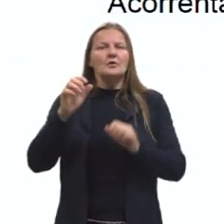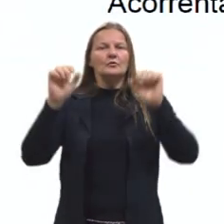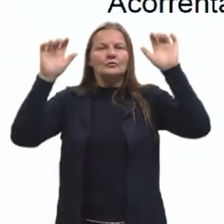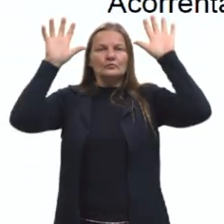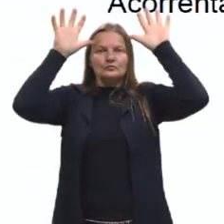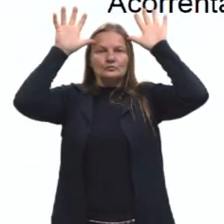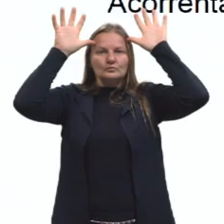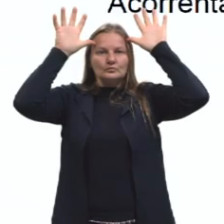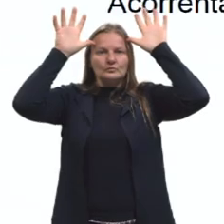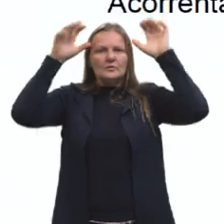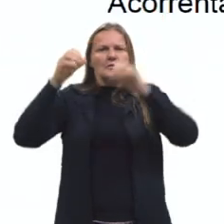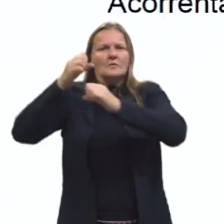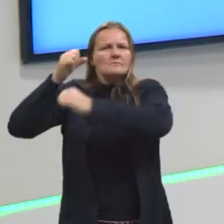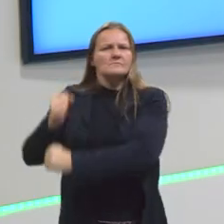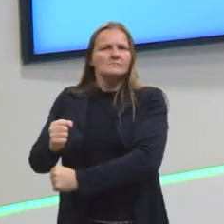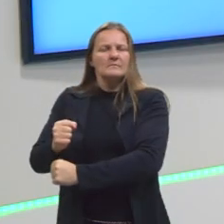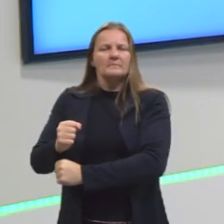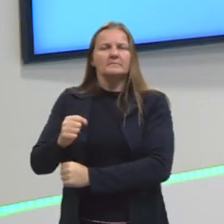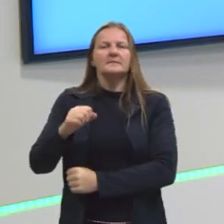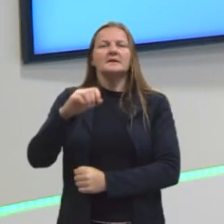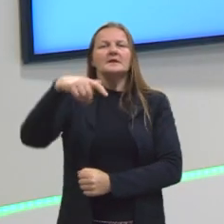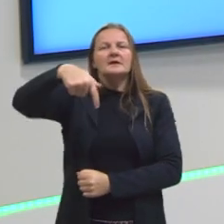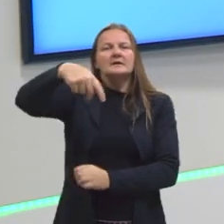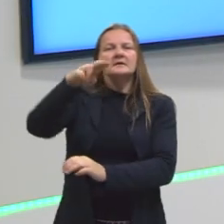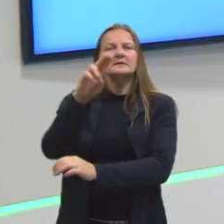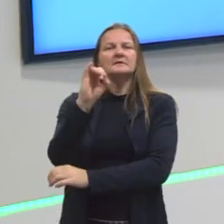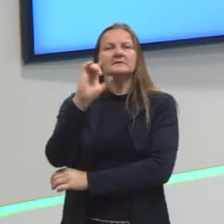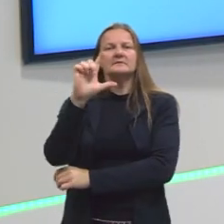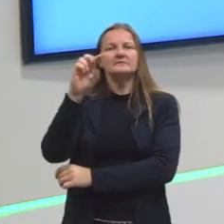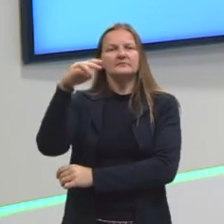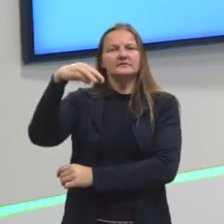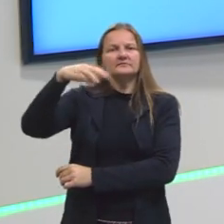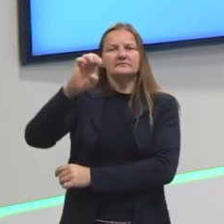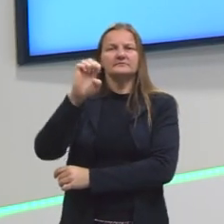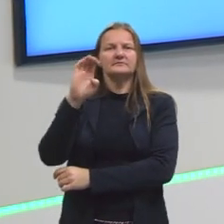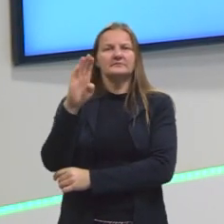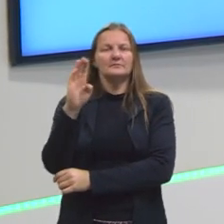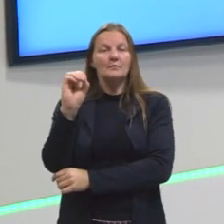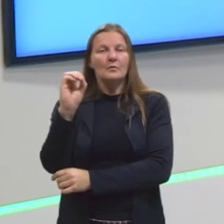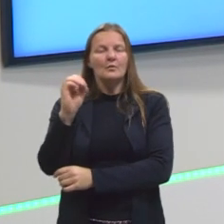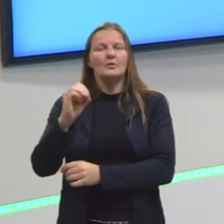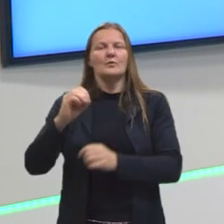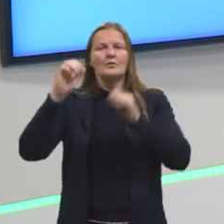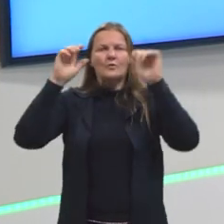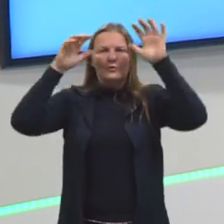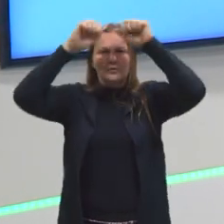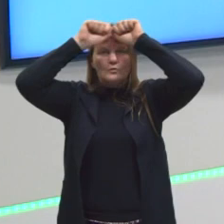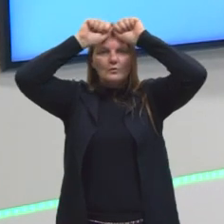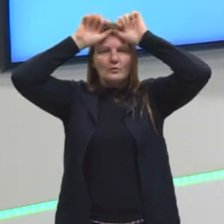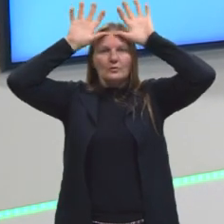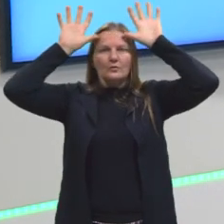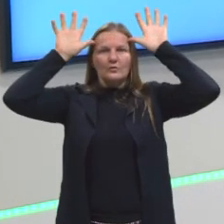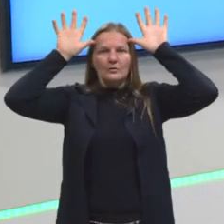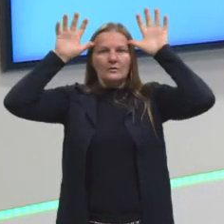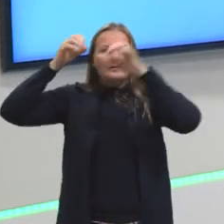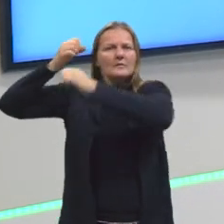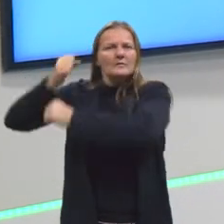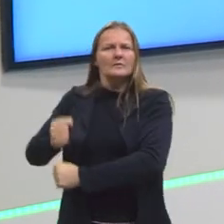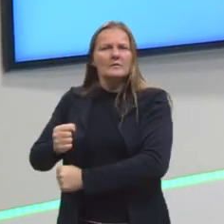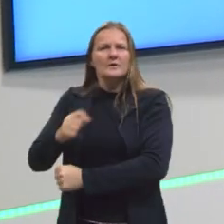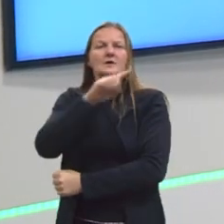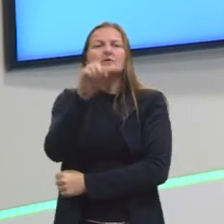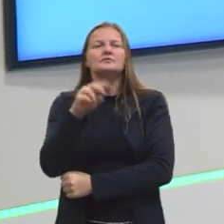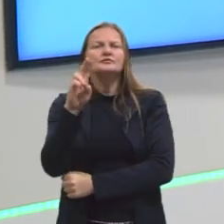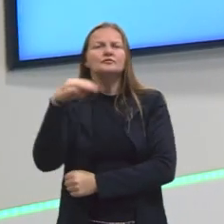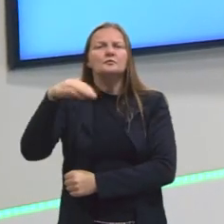foi um dos quilombos mais importantes, um dos maiores quilombos da história do Brasil. Então, Zumbi fugiu do lugar